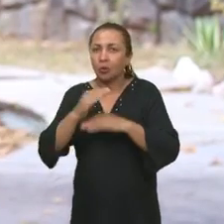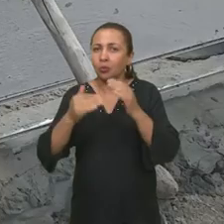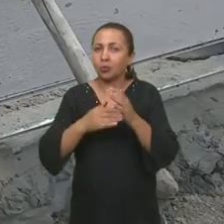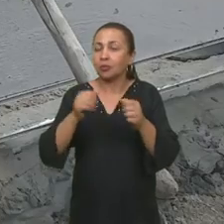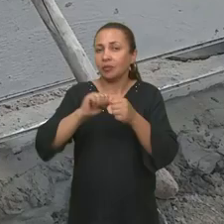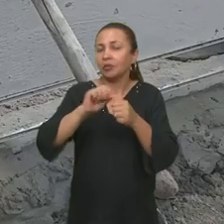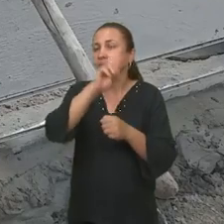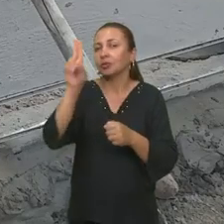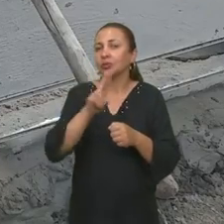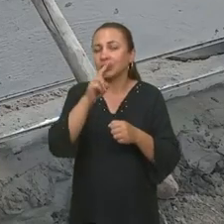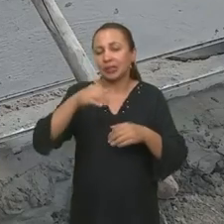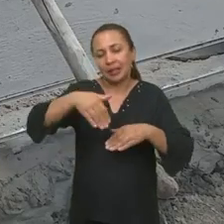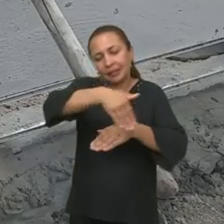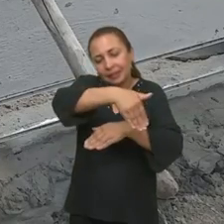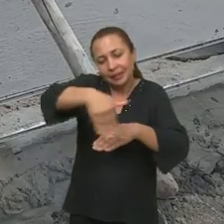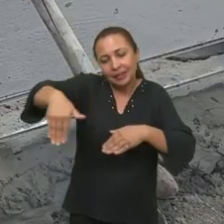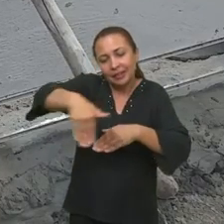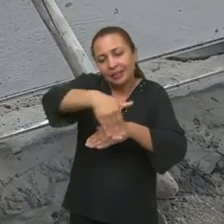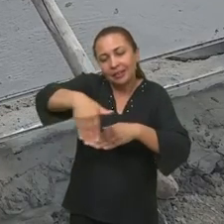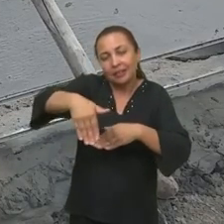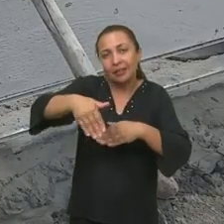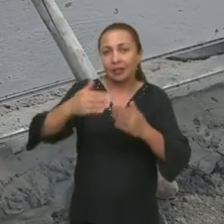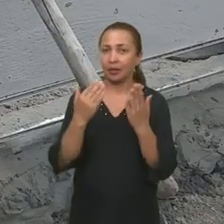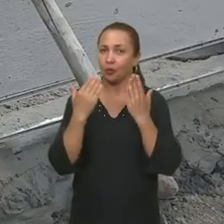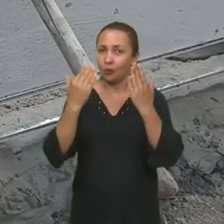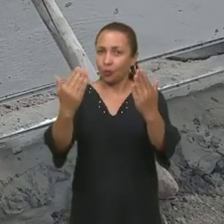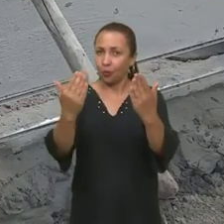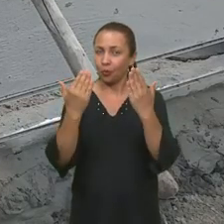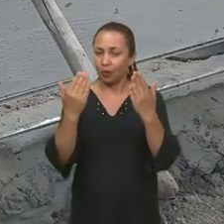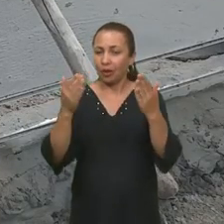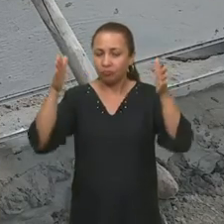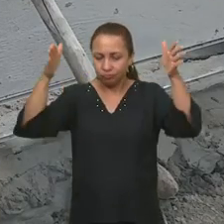processo. As laterais e as frontais.